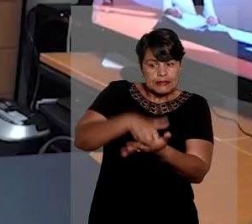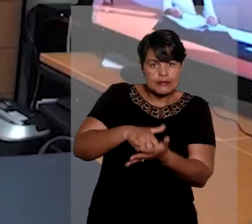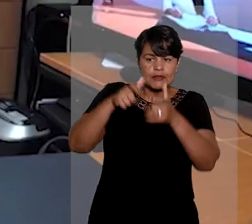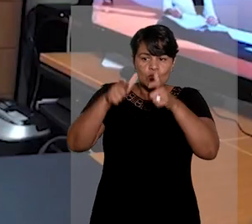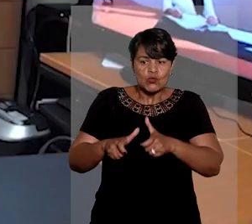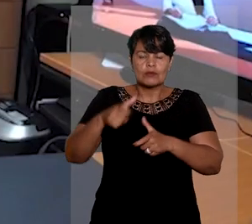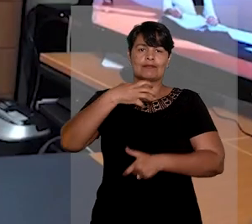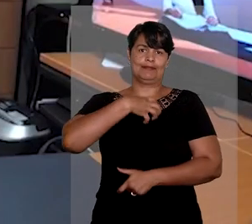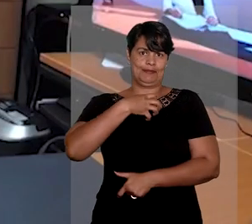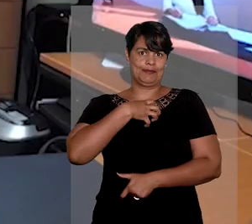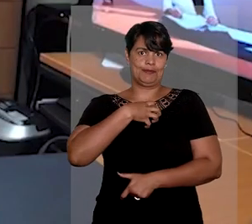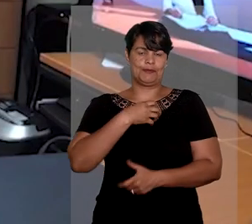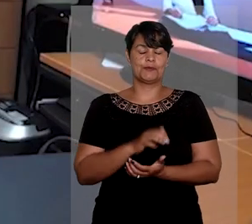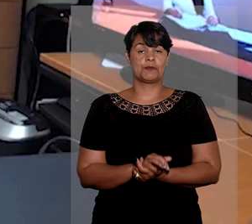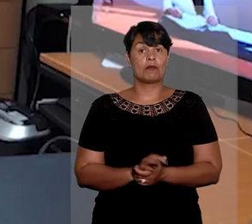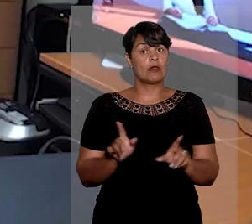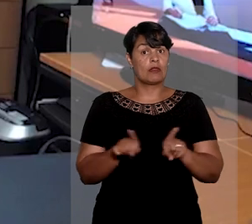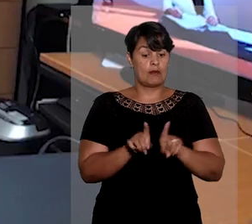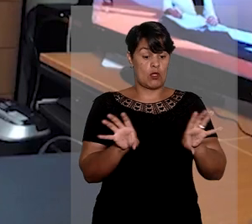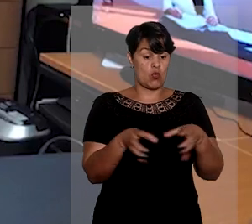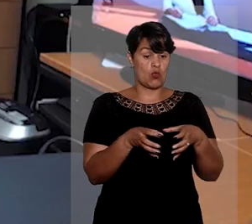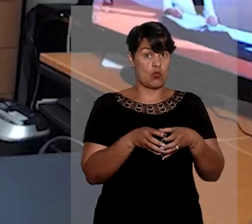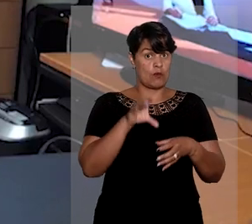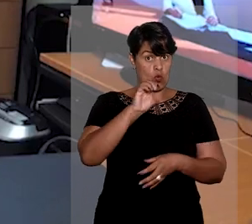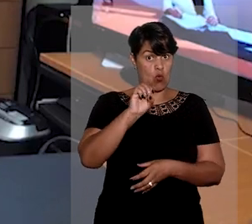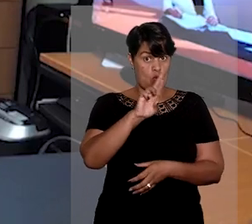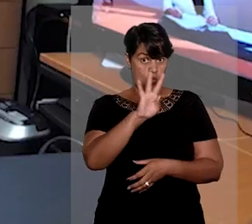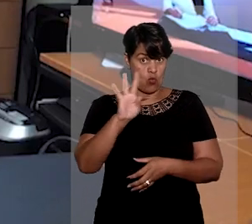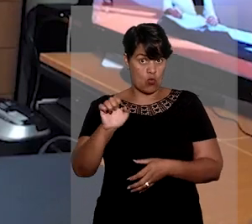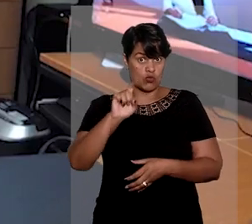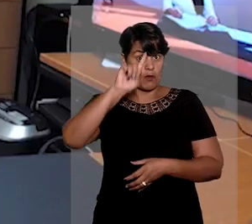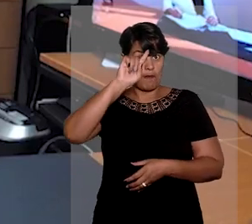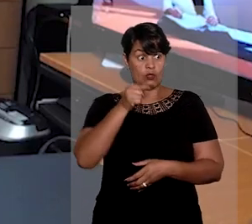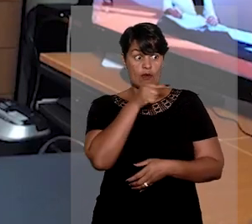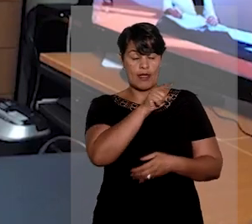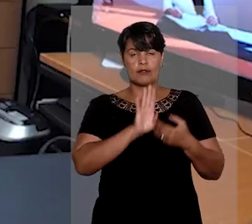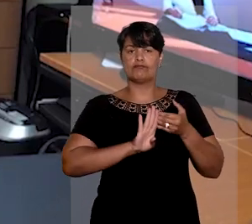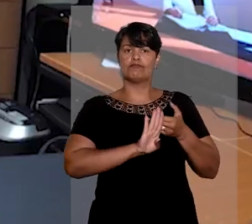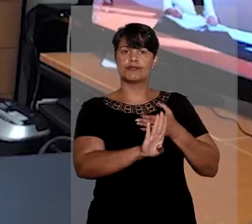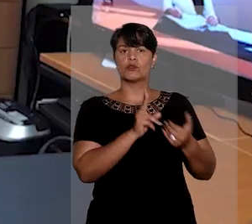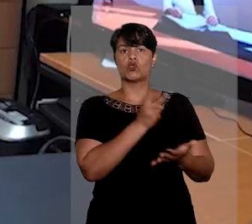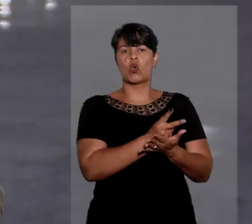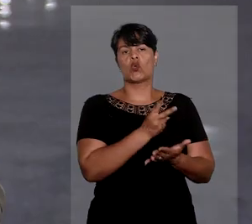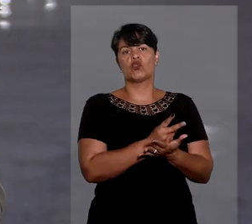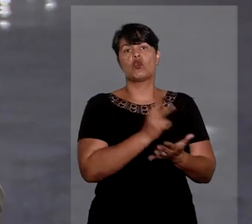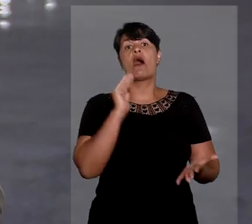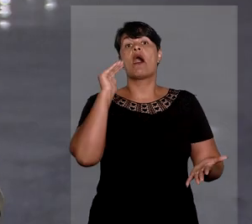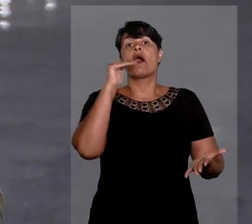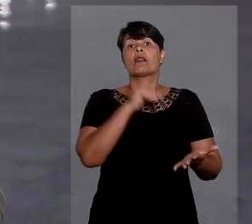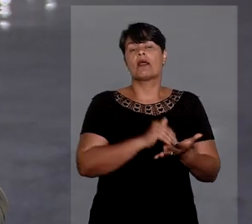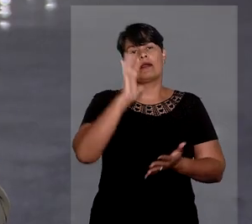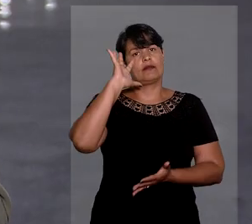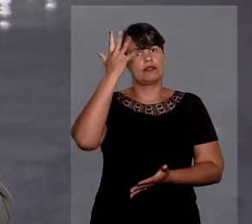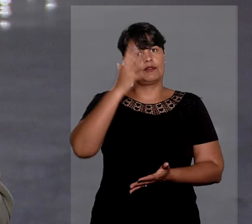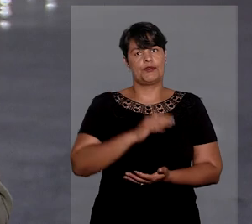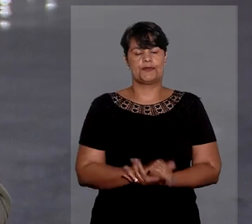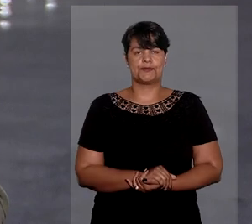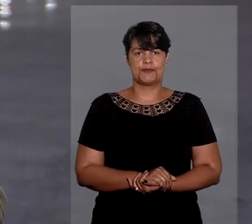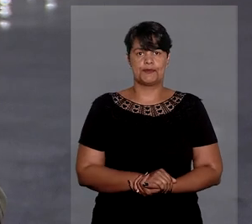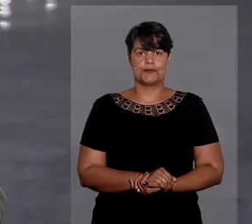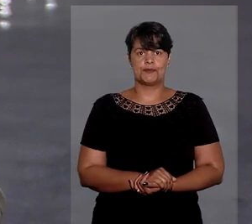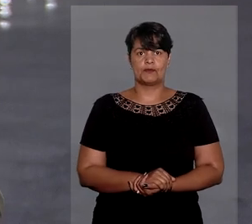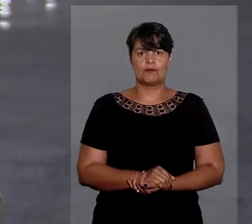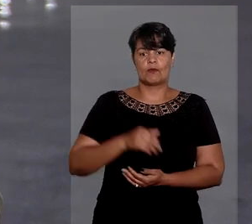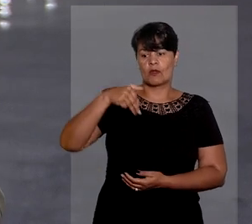denúncia, o colegiado manteve o afastamento da desembargadora até o julgamento do mérito da ação. De acordo com o Ministério